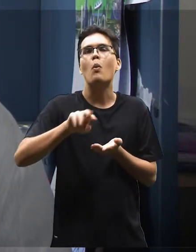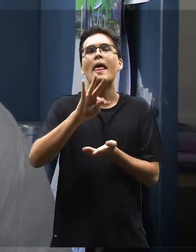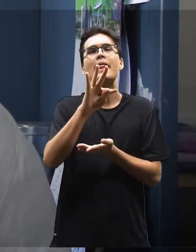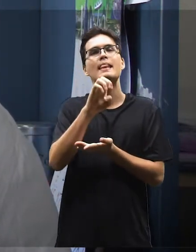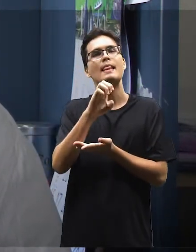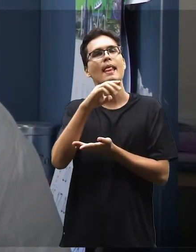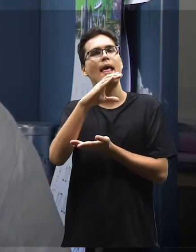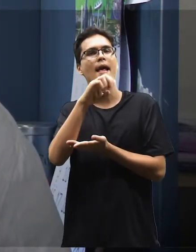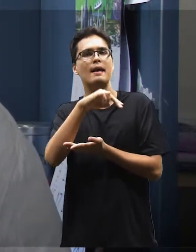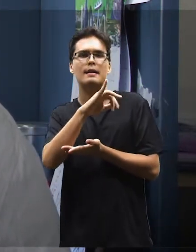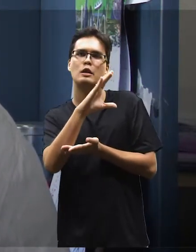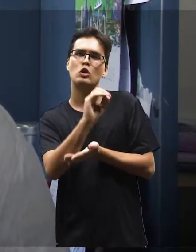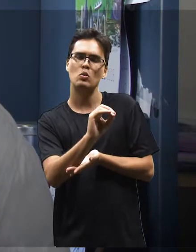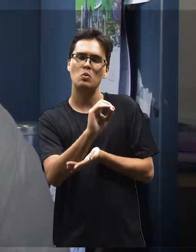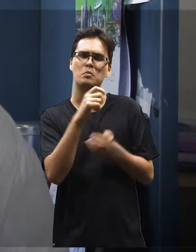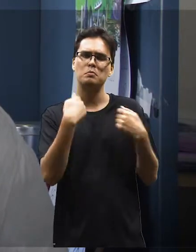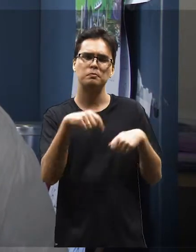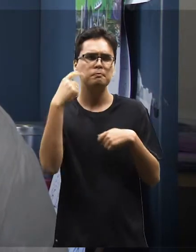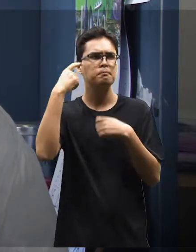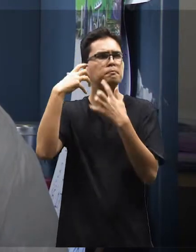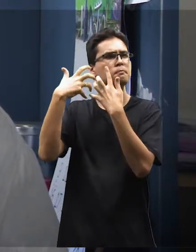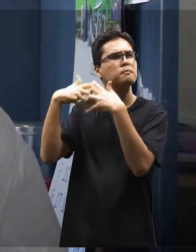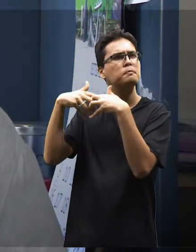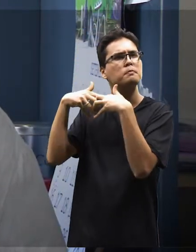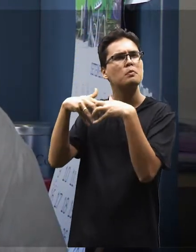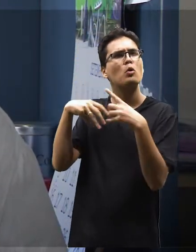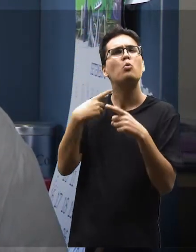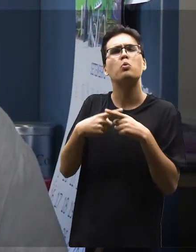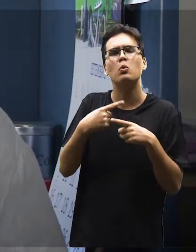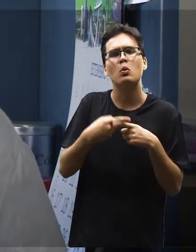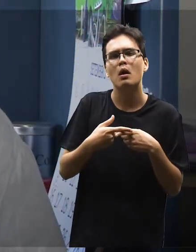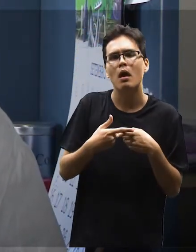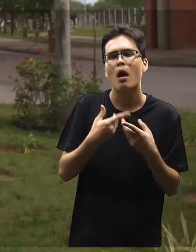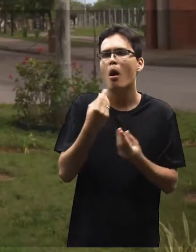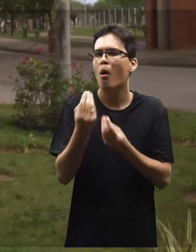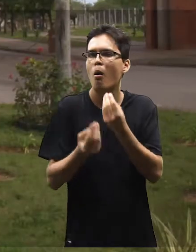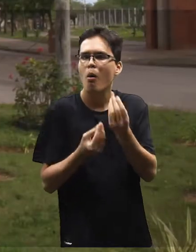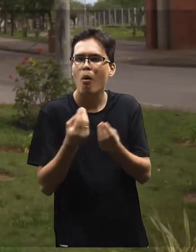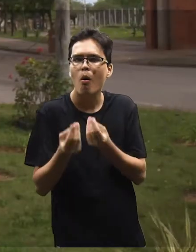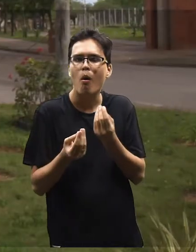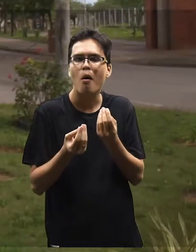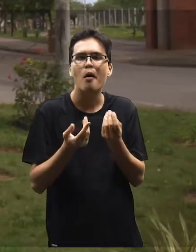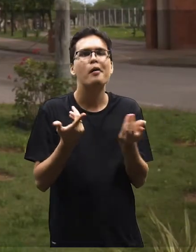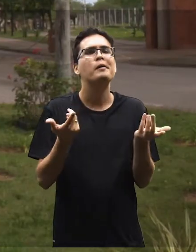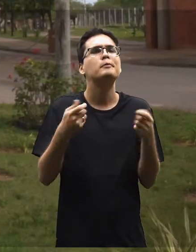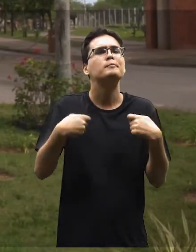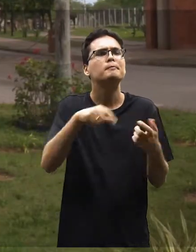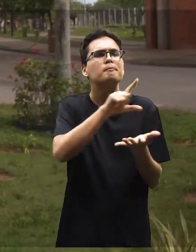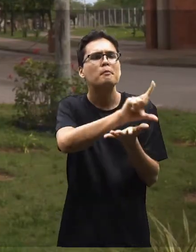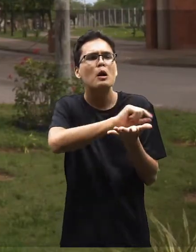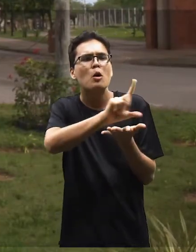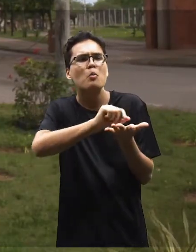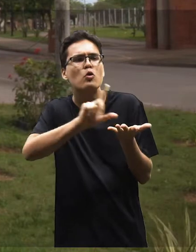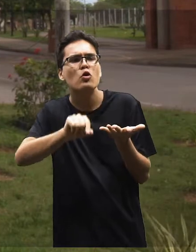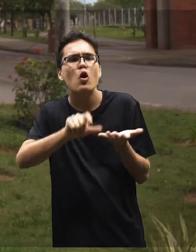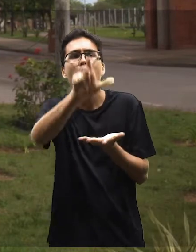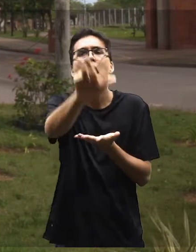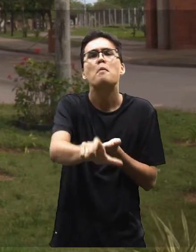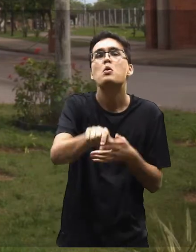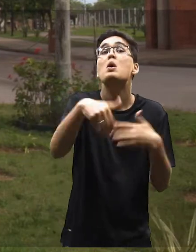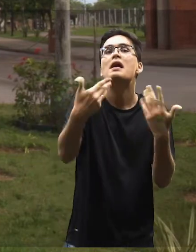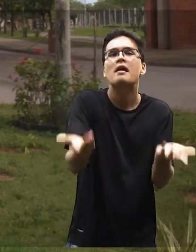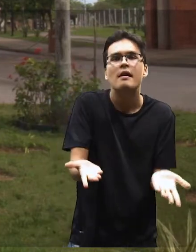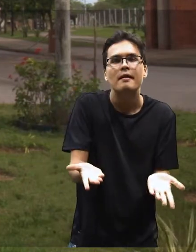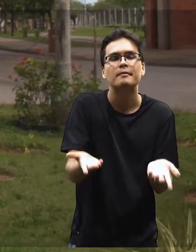técnica. Ele quer refletir os porquês, como fazer, as opções, o que fazer, para quem,